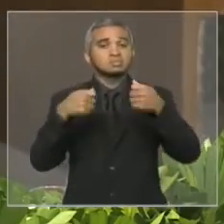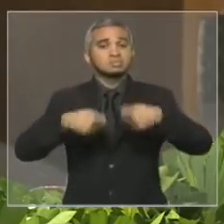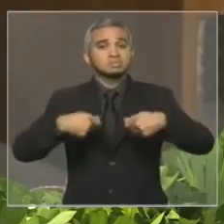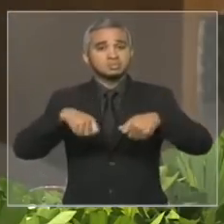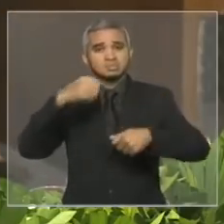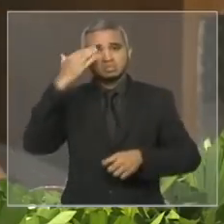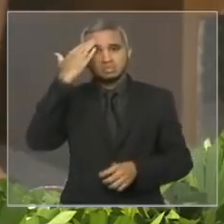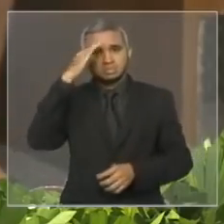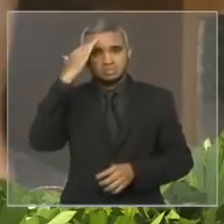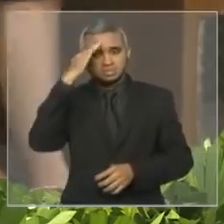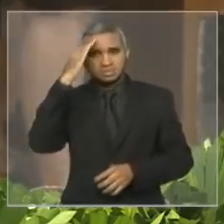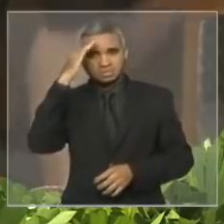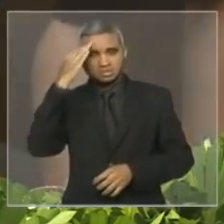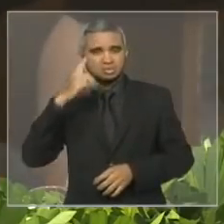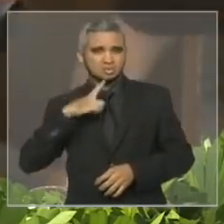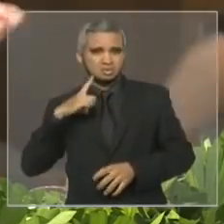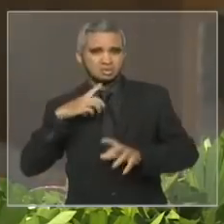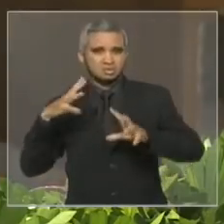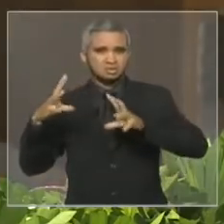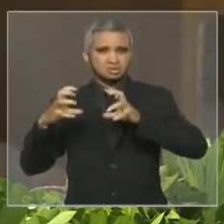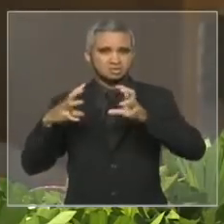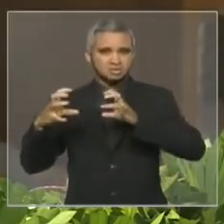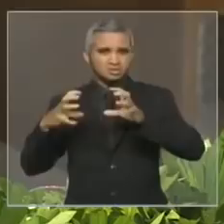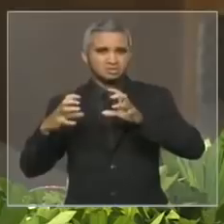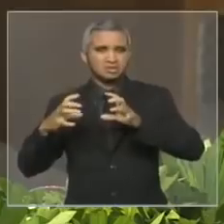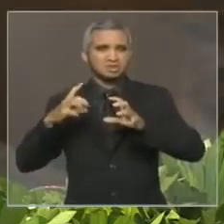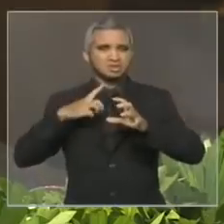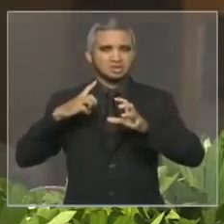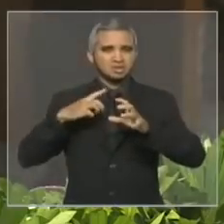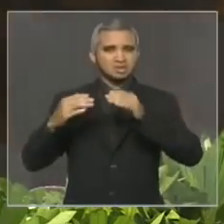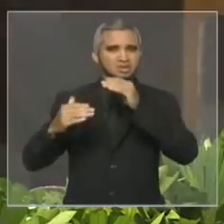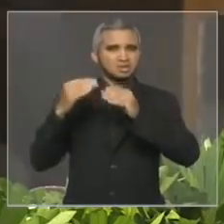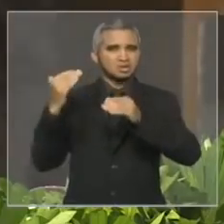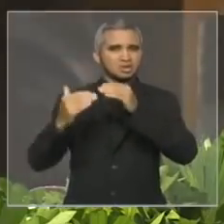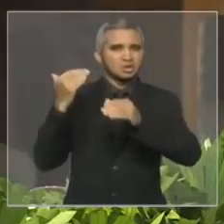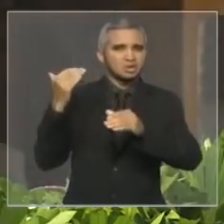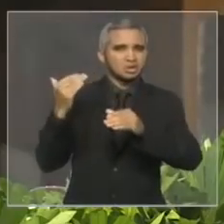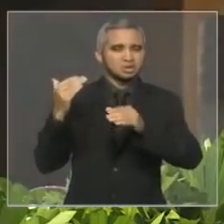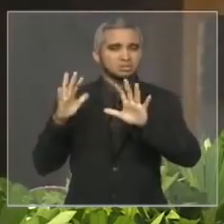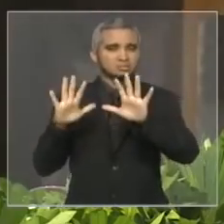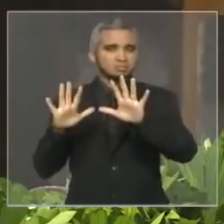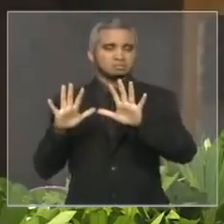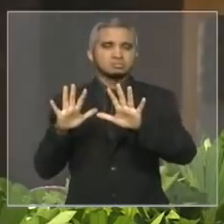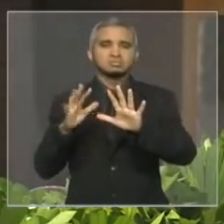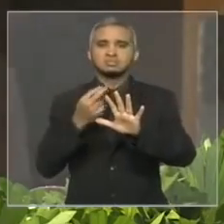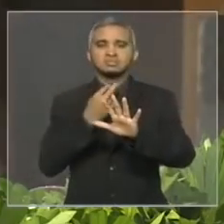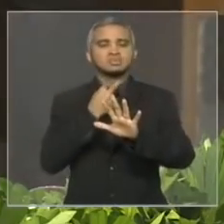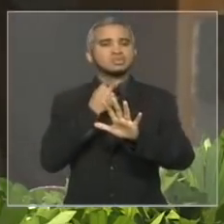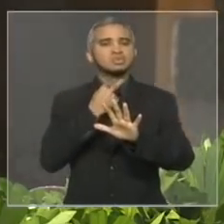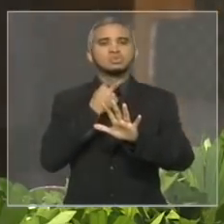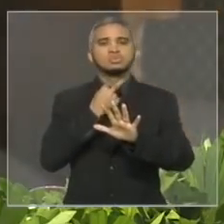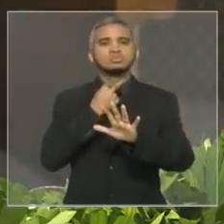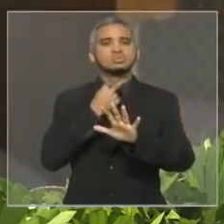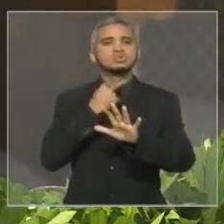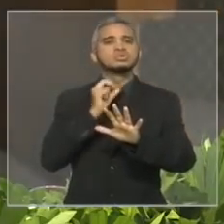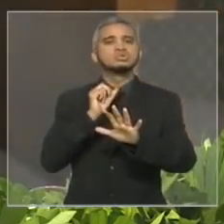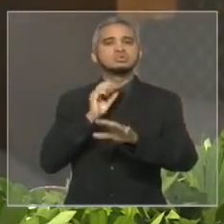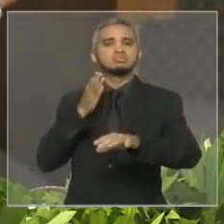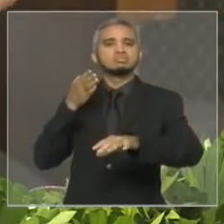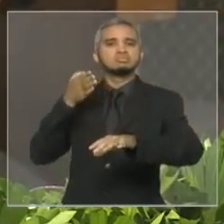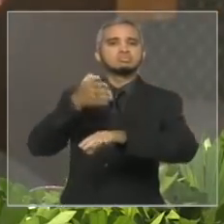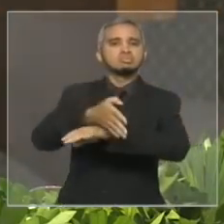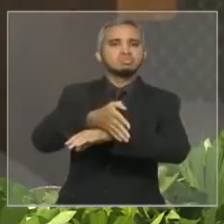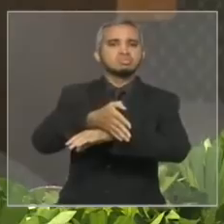dissensos os conflitos as controvérsias não devem impedir a existência de espaços de